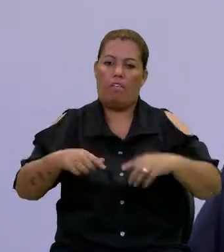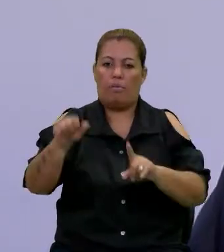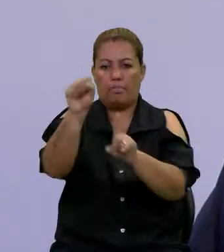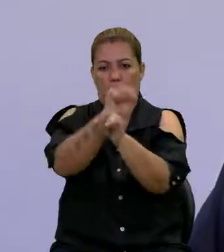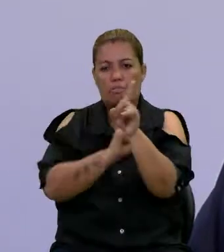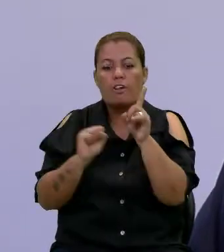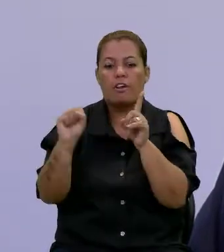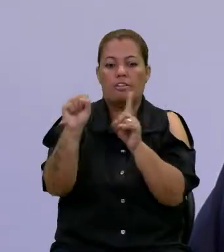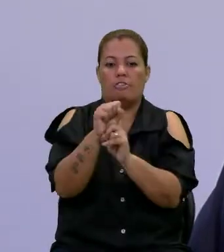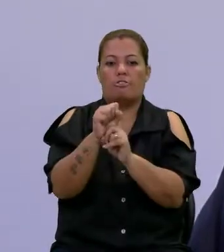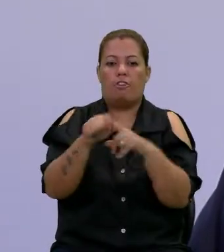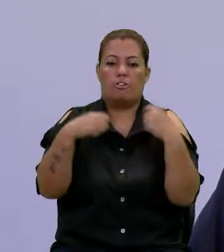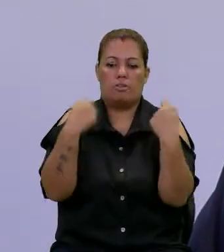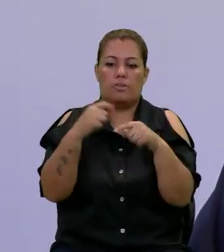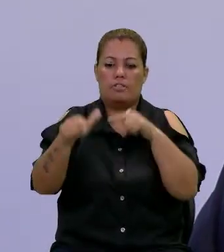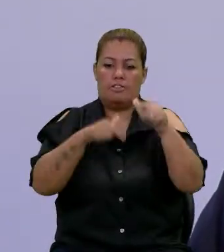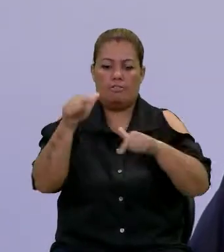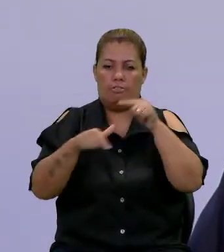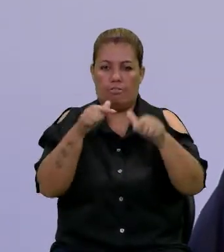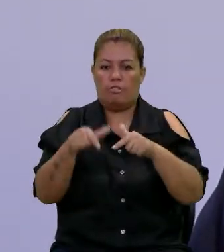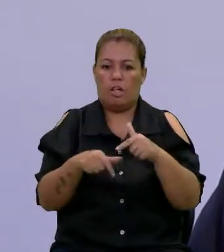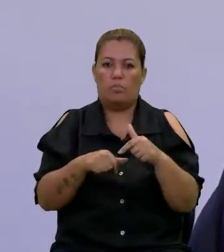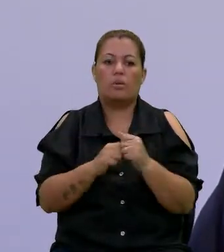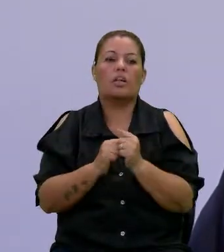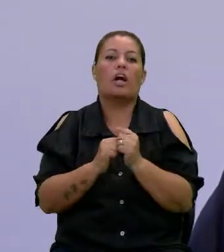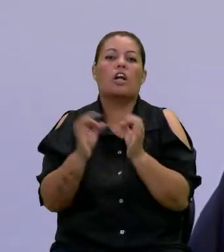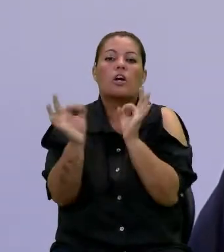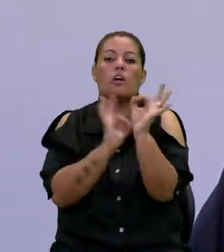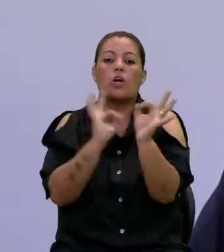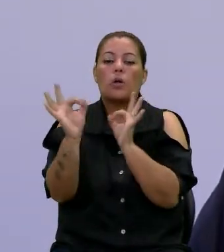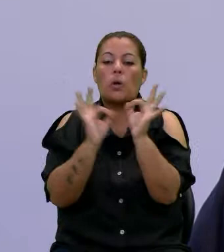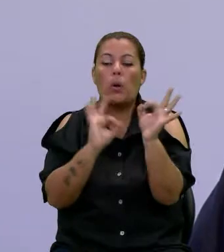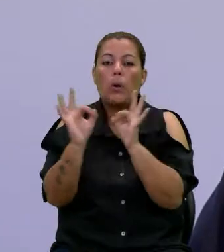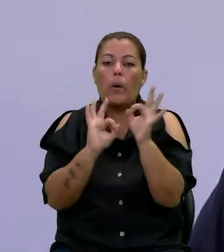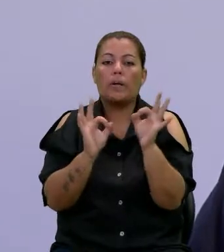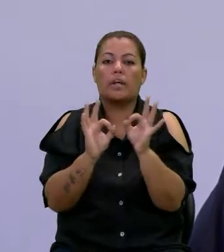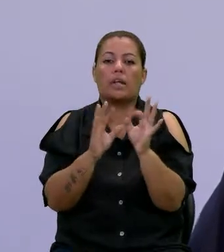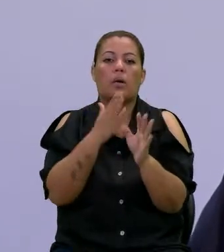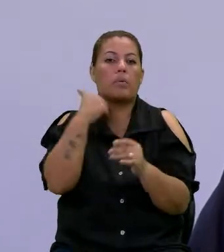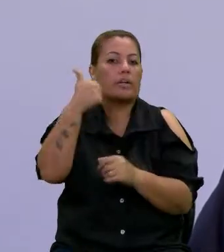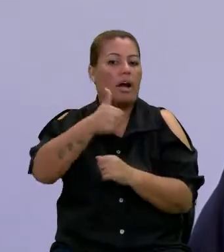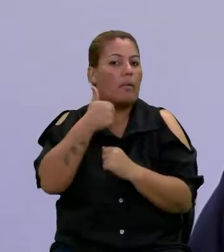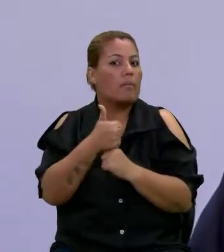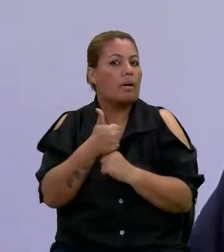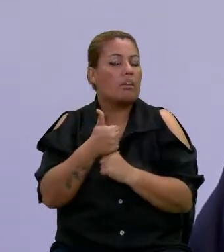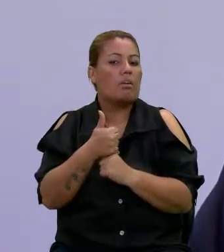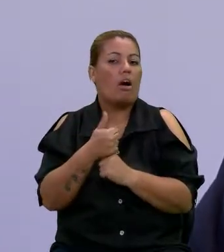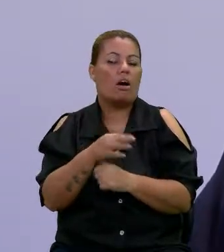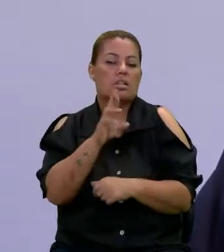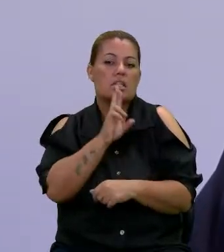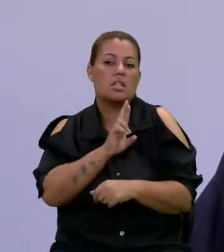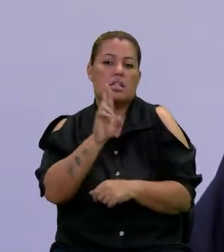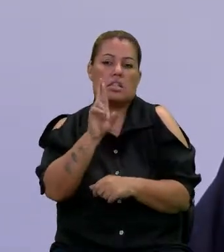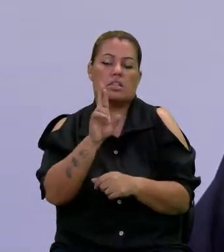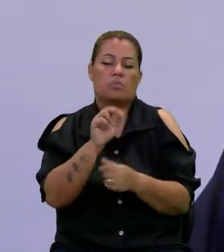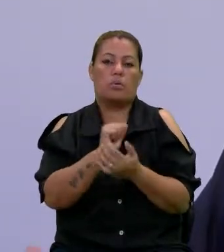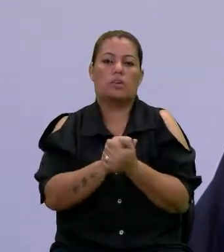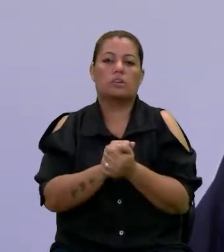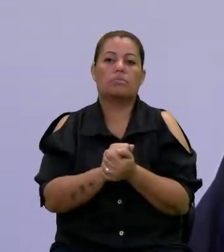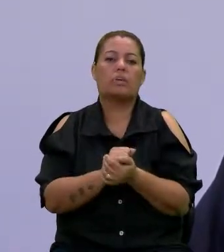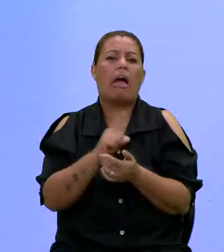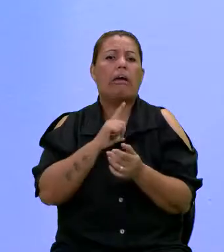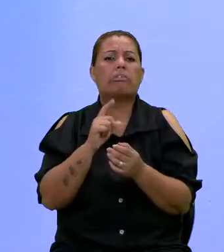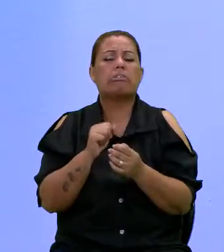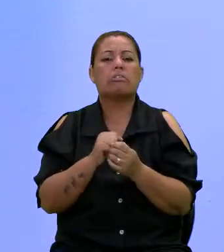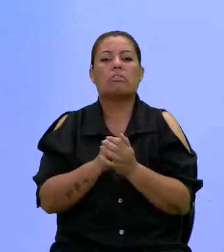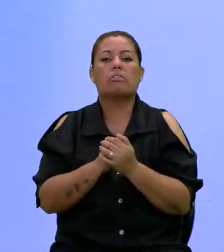precisam trabalhar de forma articulada e coordenada para dar melhores resultados. Existe uma